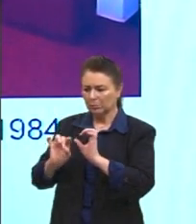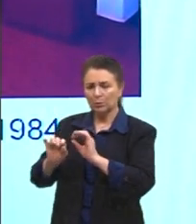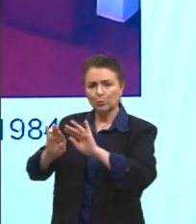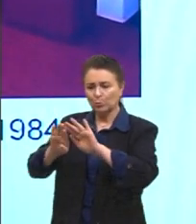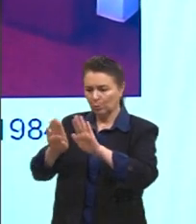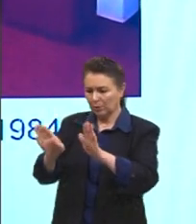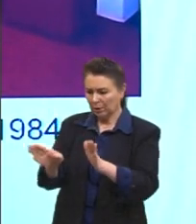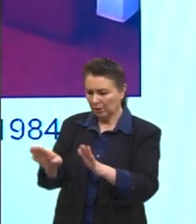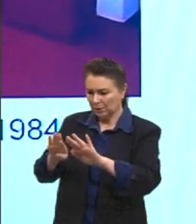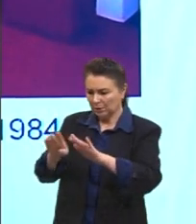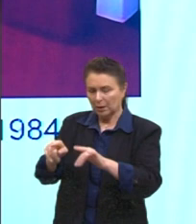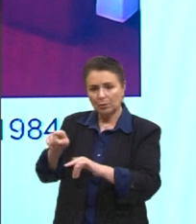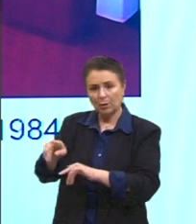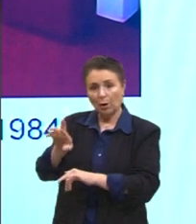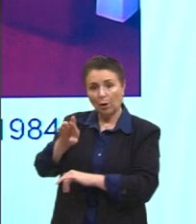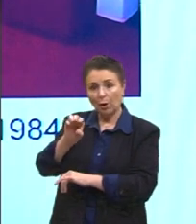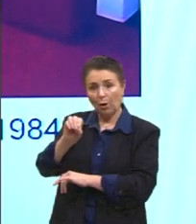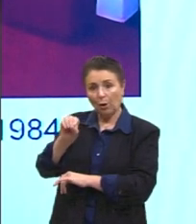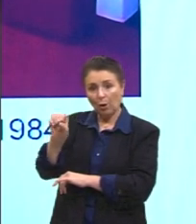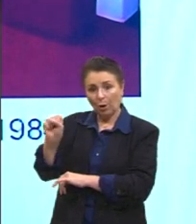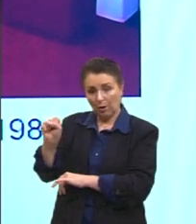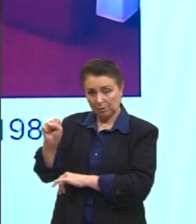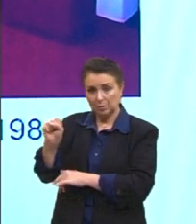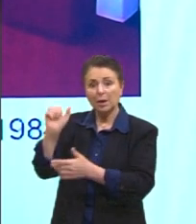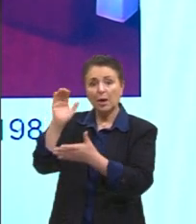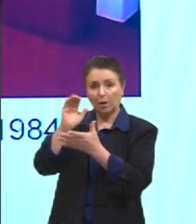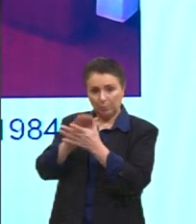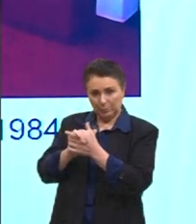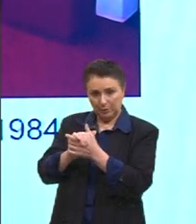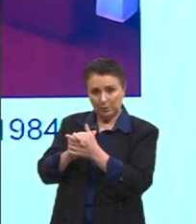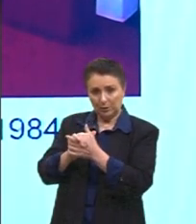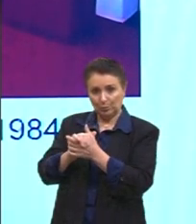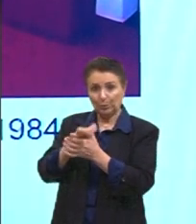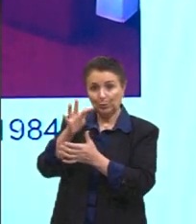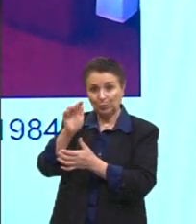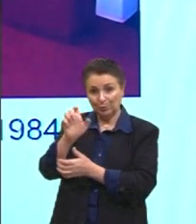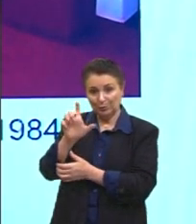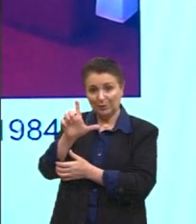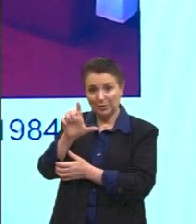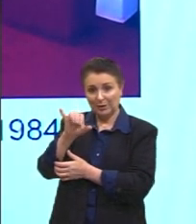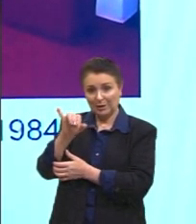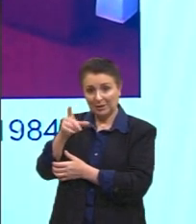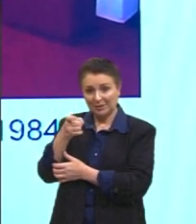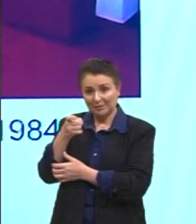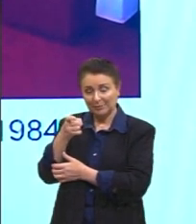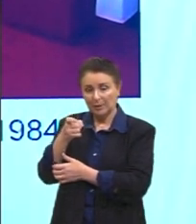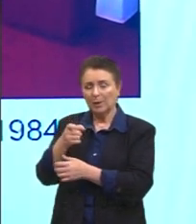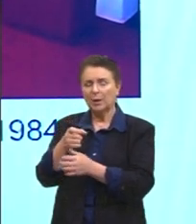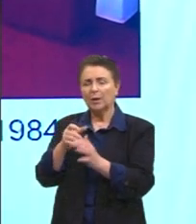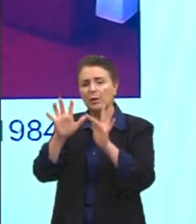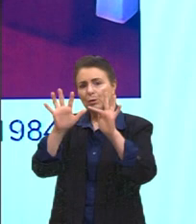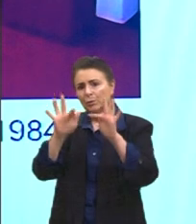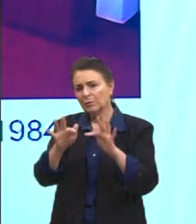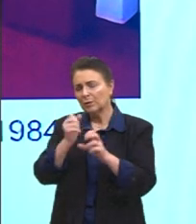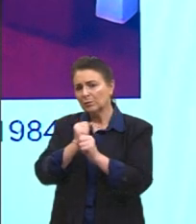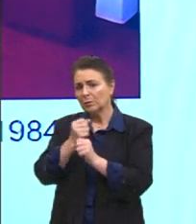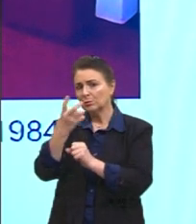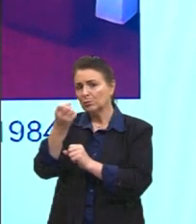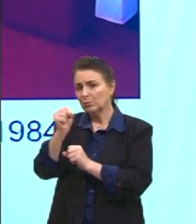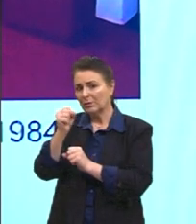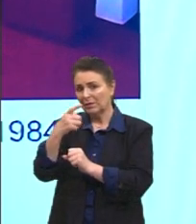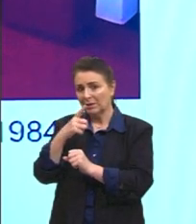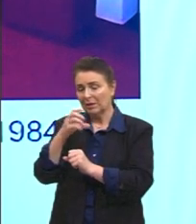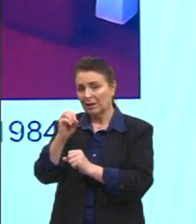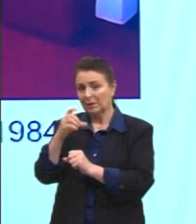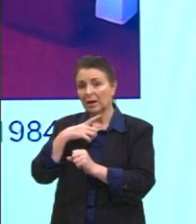é o companheiro do Félix, era o companheiro do Félix Gonçalves. E ele ali, no final dos anos 80, se descobriu o portador do